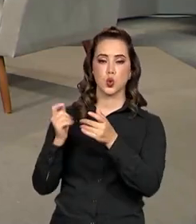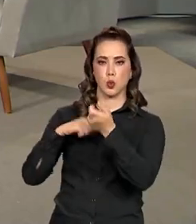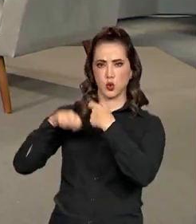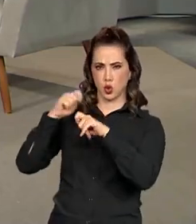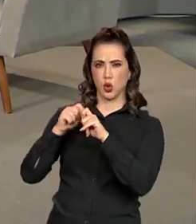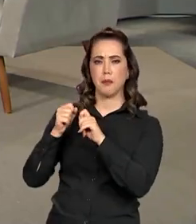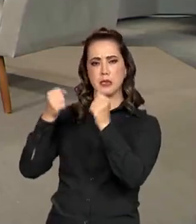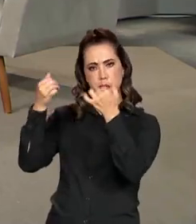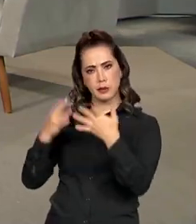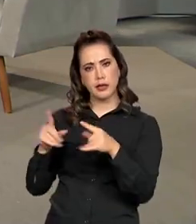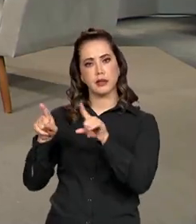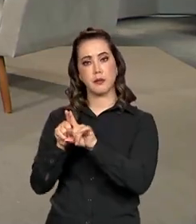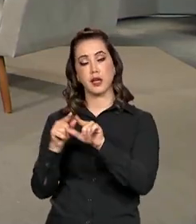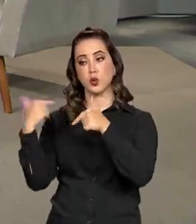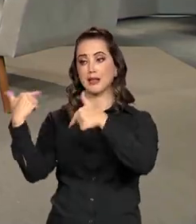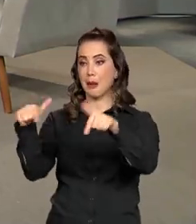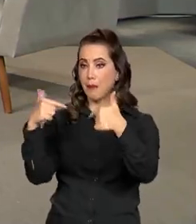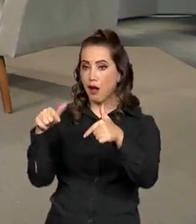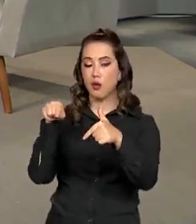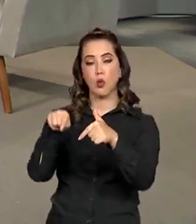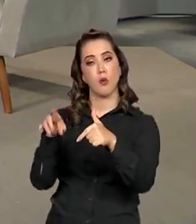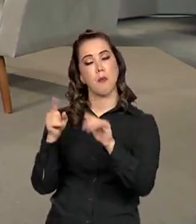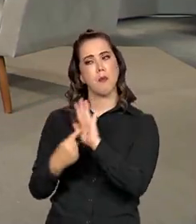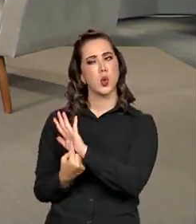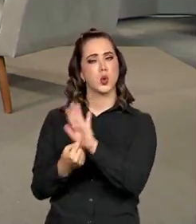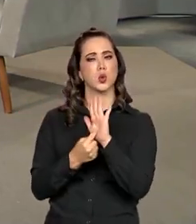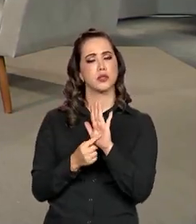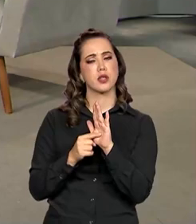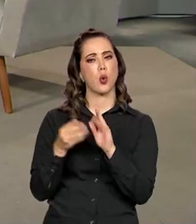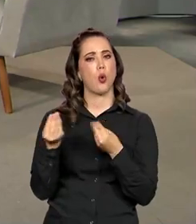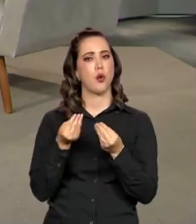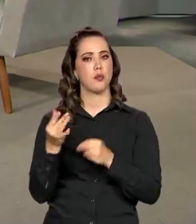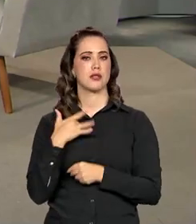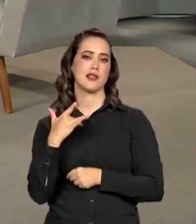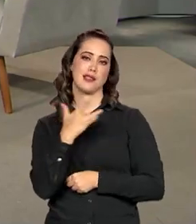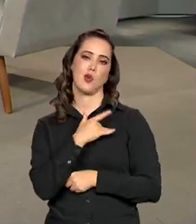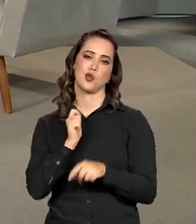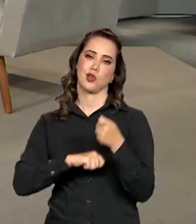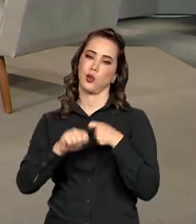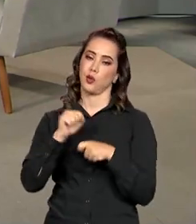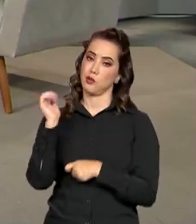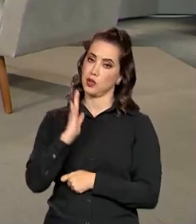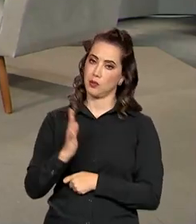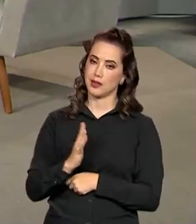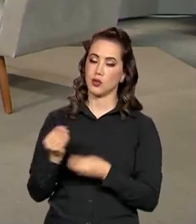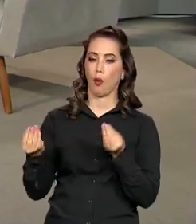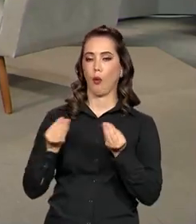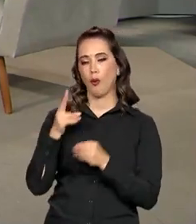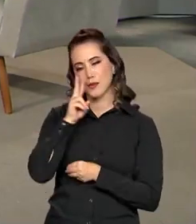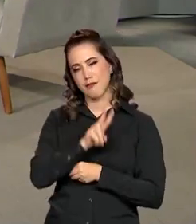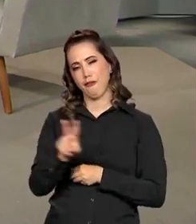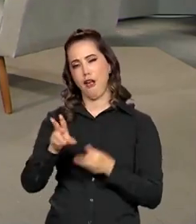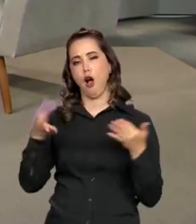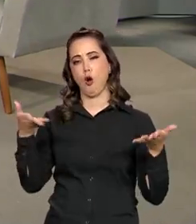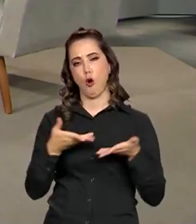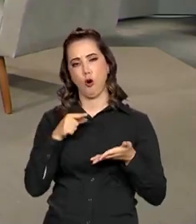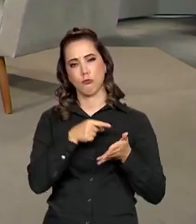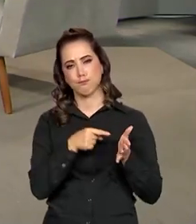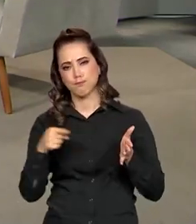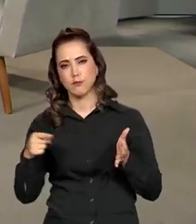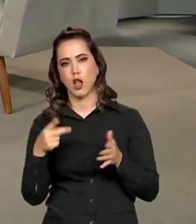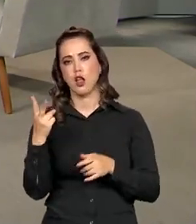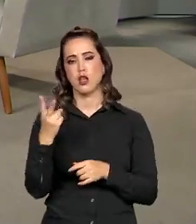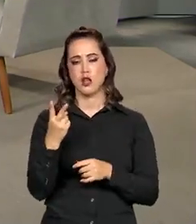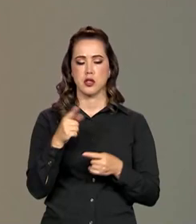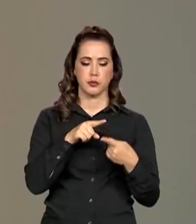o mercado de trabalho é um ótimo termômetro para se ver a saúde da economia brasileira. Como é que o senhor vê esses